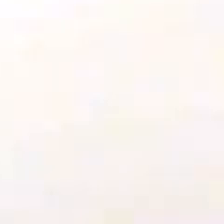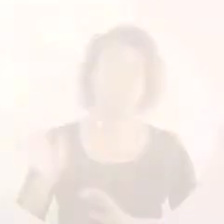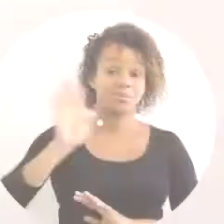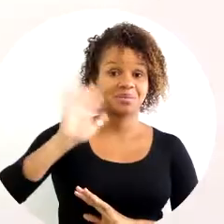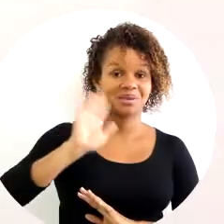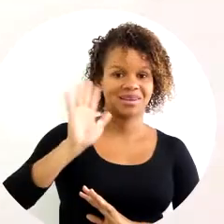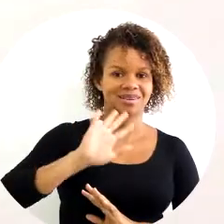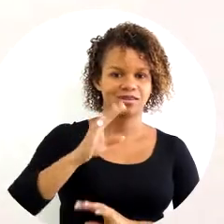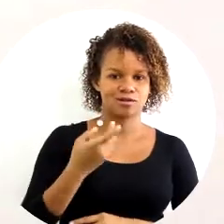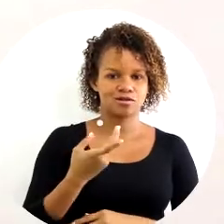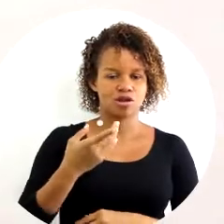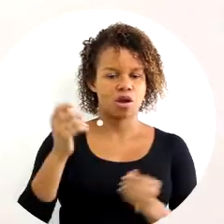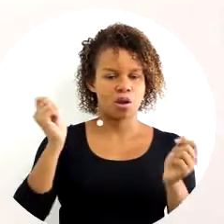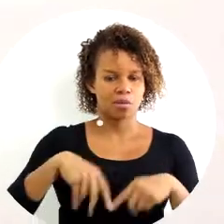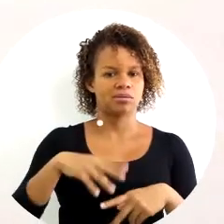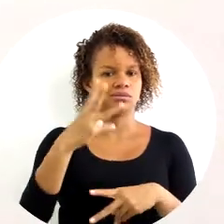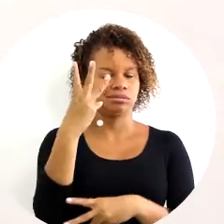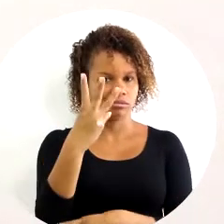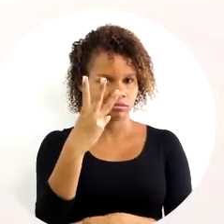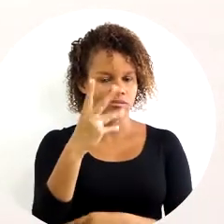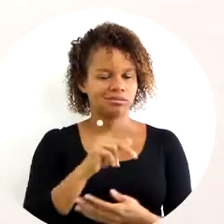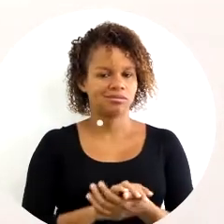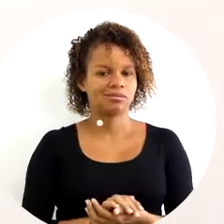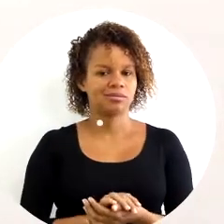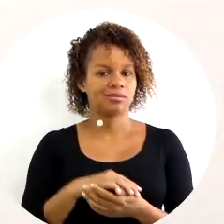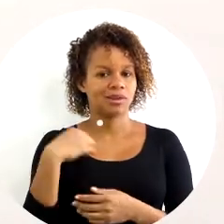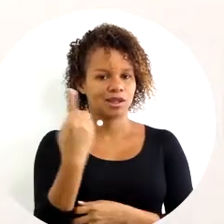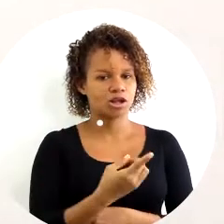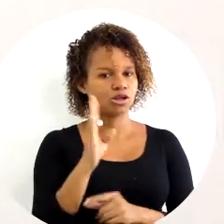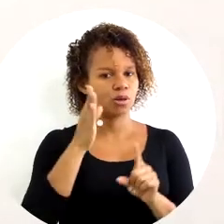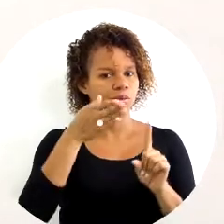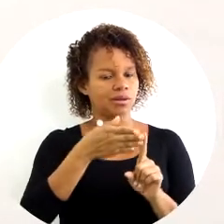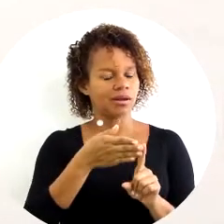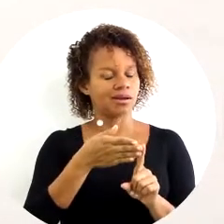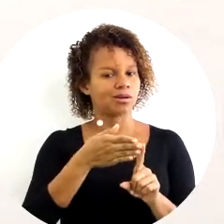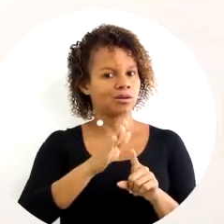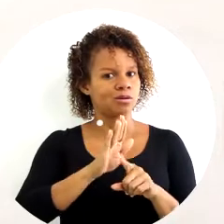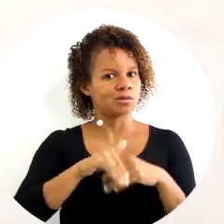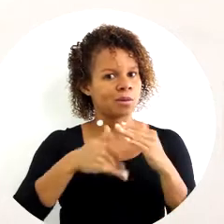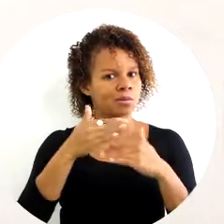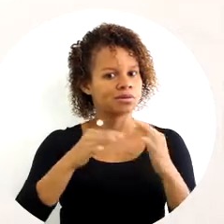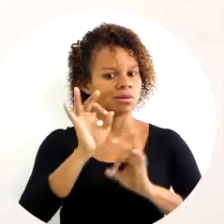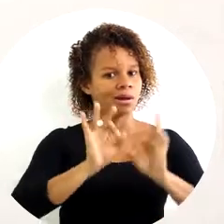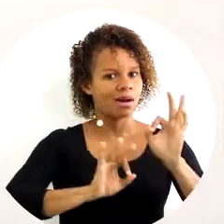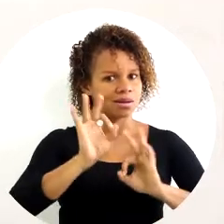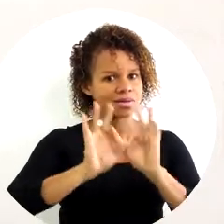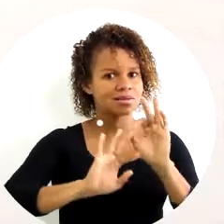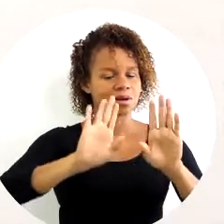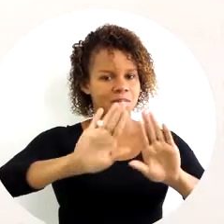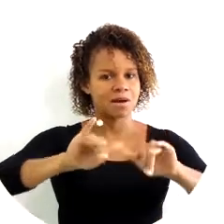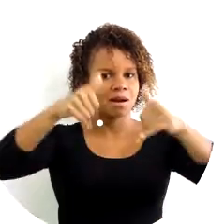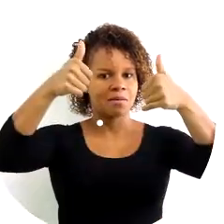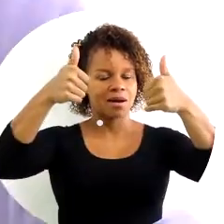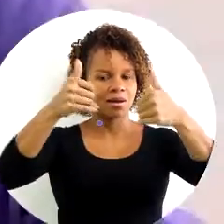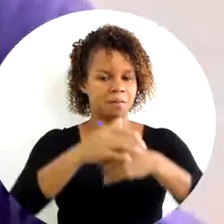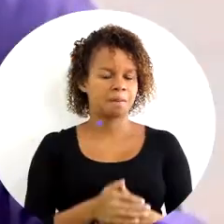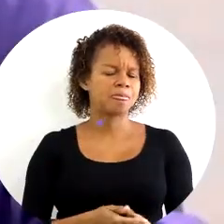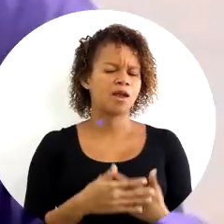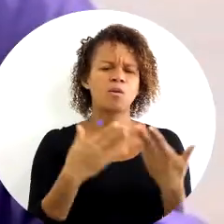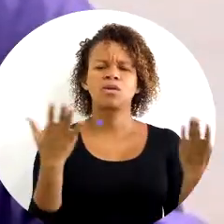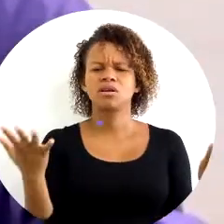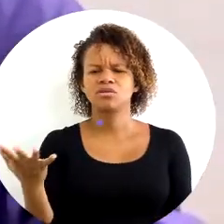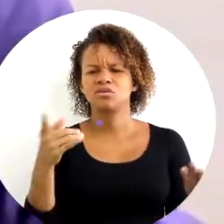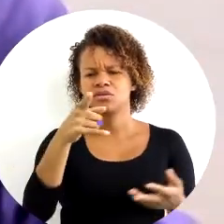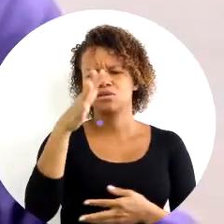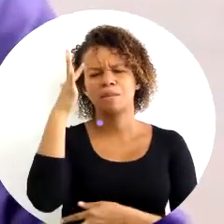Olá pessoal, essa é a nossa competência 3, que nós denominamos Mobilizando a Organização para a Qualidade. Quantas